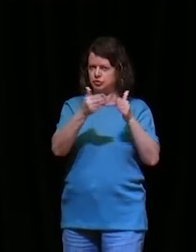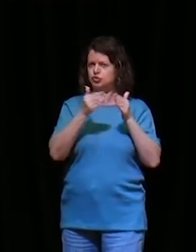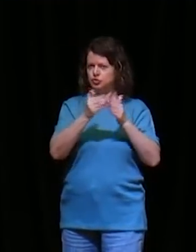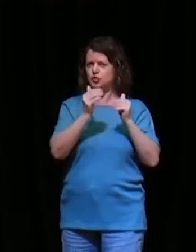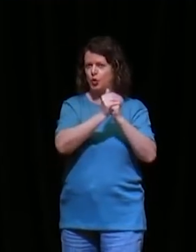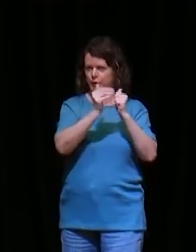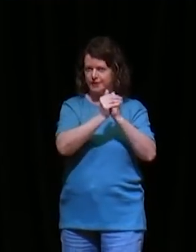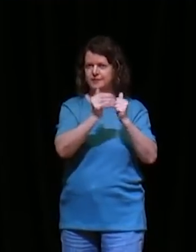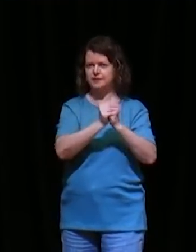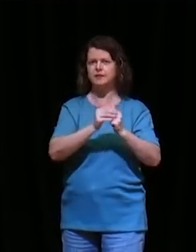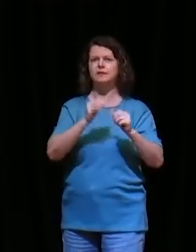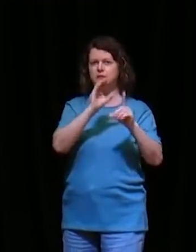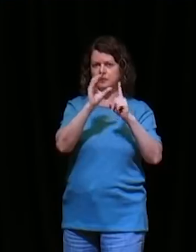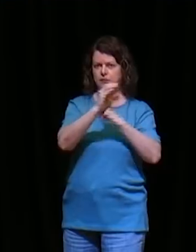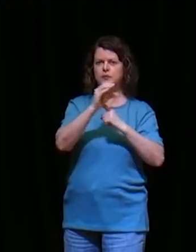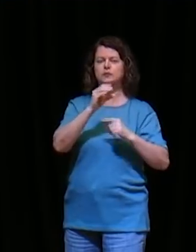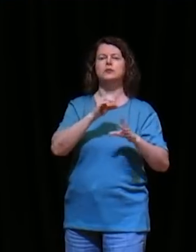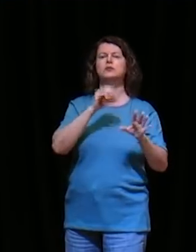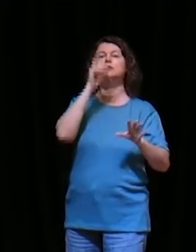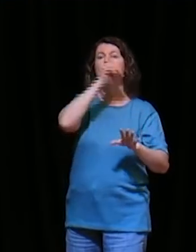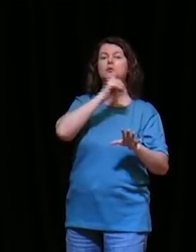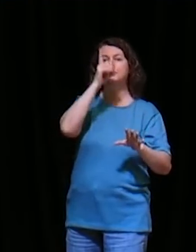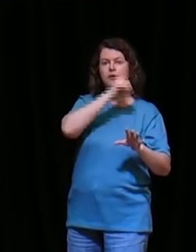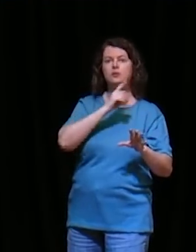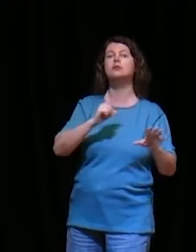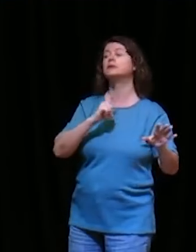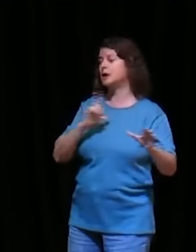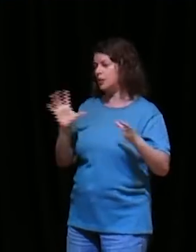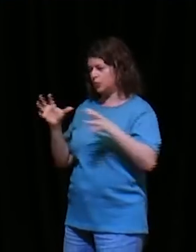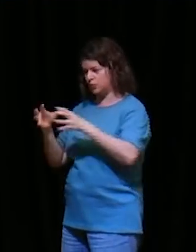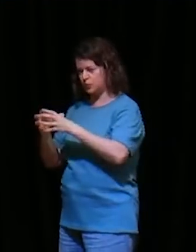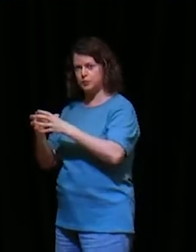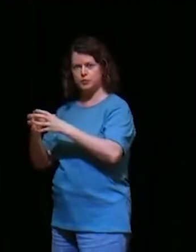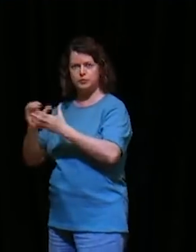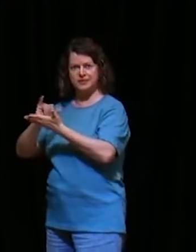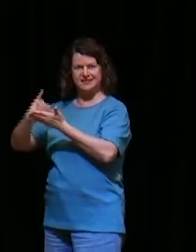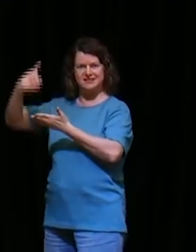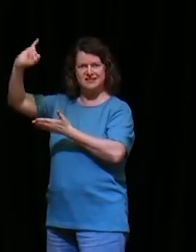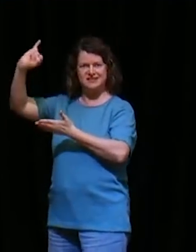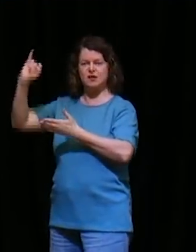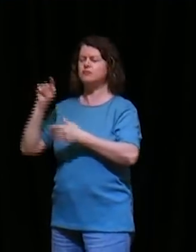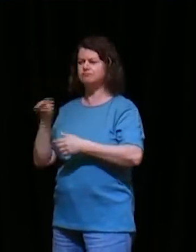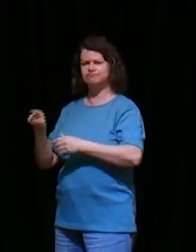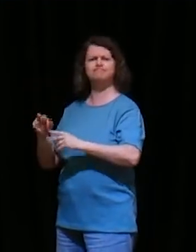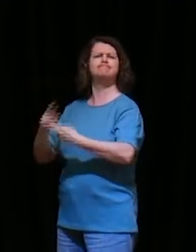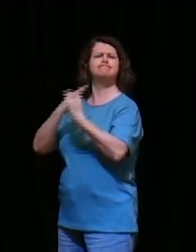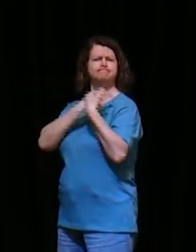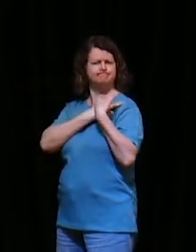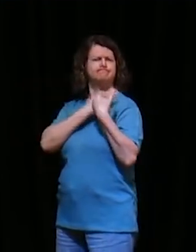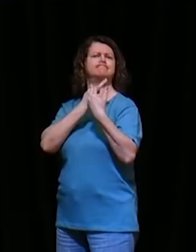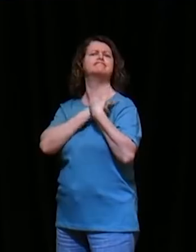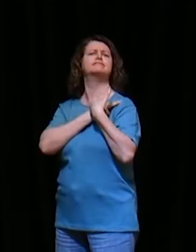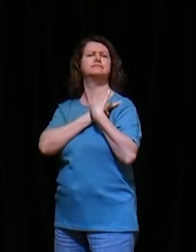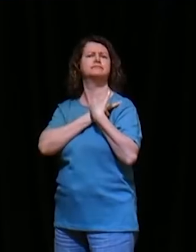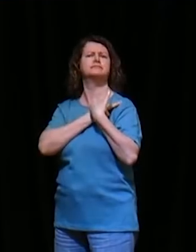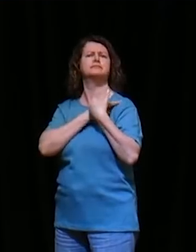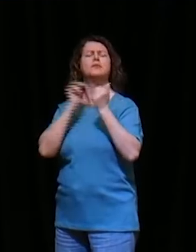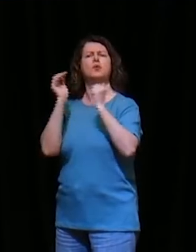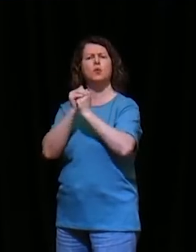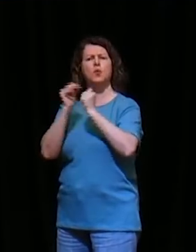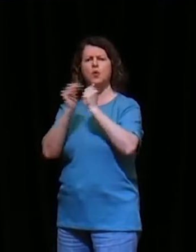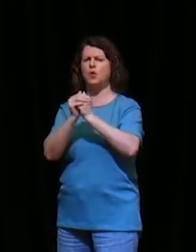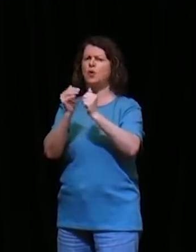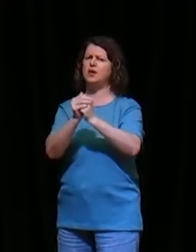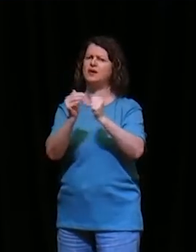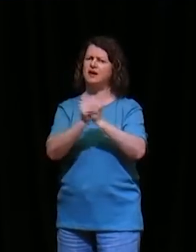intercessão, da nossa igreja, responsável, você ia se sentir assim, muito feliz de saber, e manda para a gente assim, com